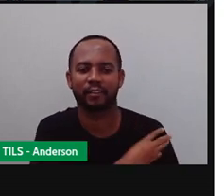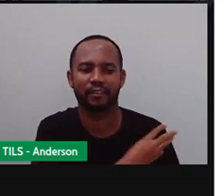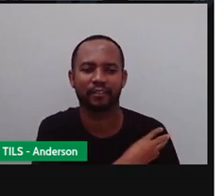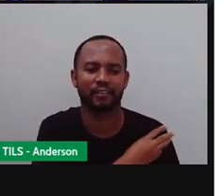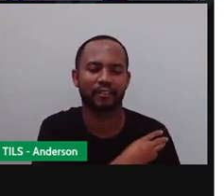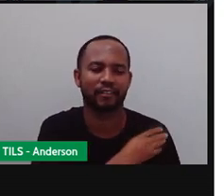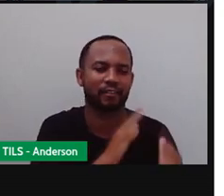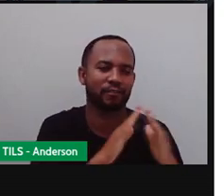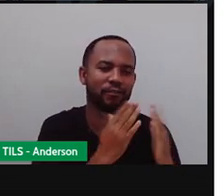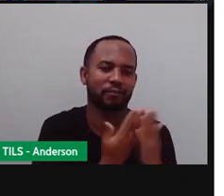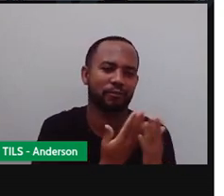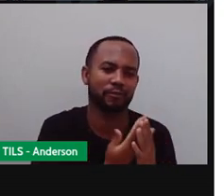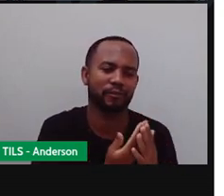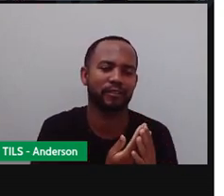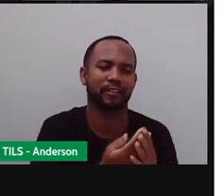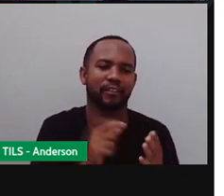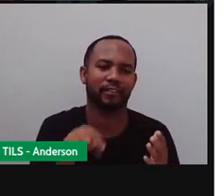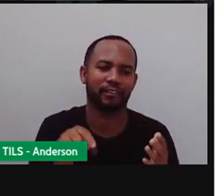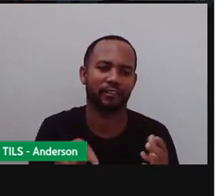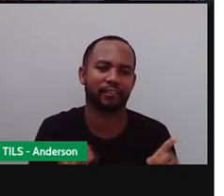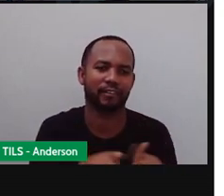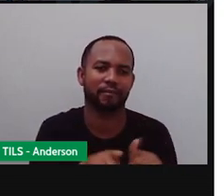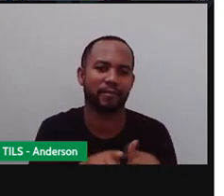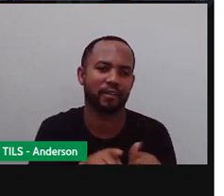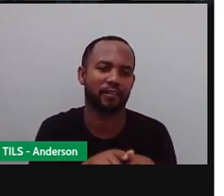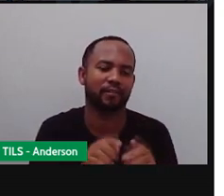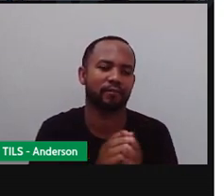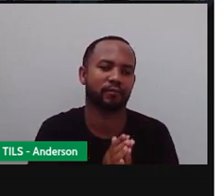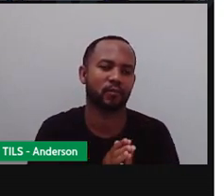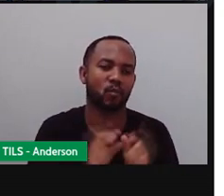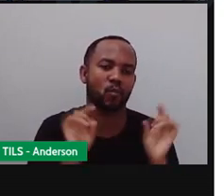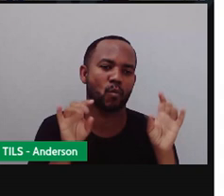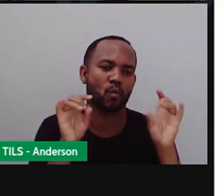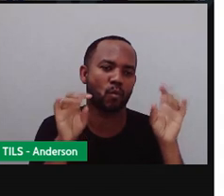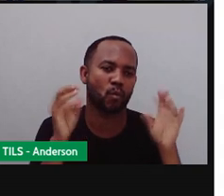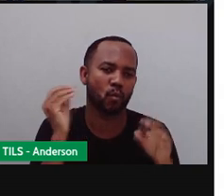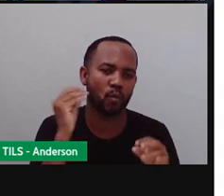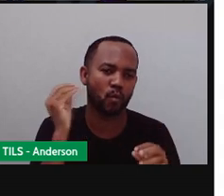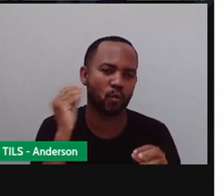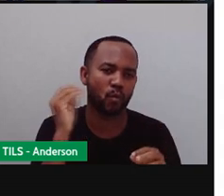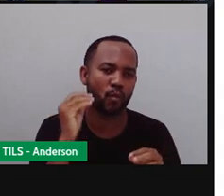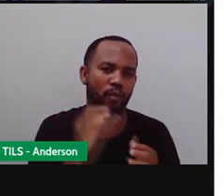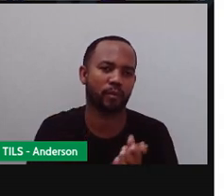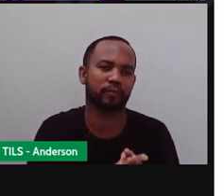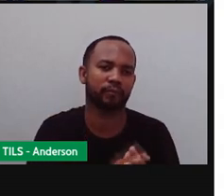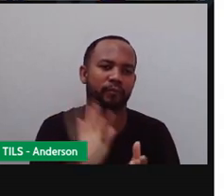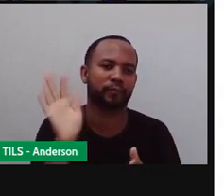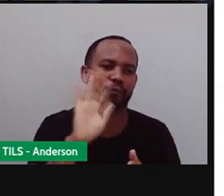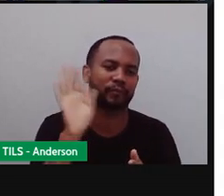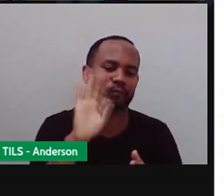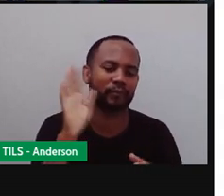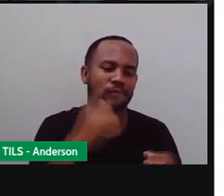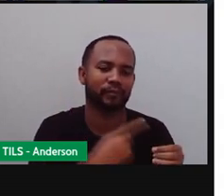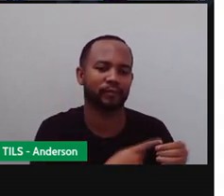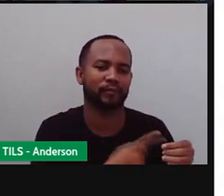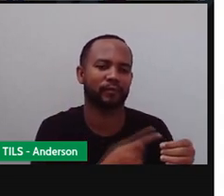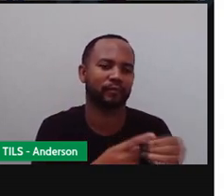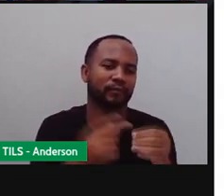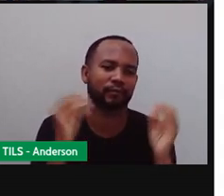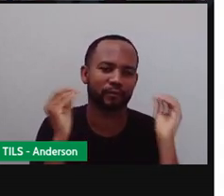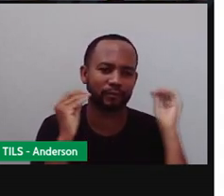Rede Municipal de Feira de Santana. E um beijo em especial para os alunos aí dos distritos, Anderson.